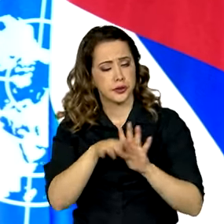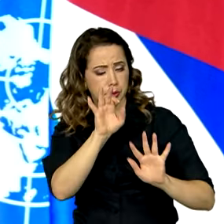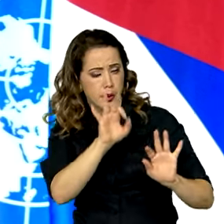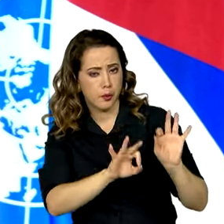de adaptação.